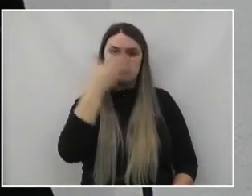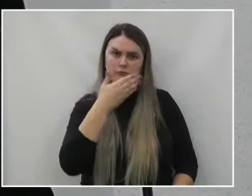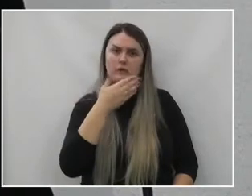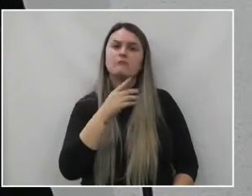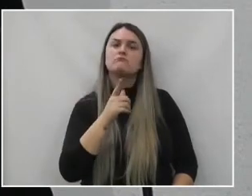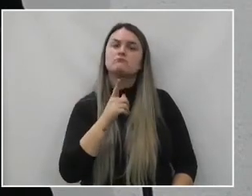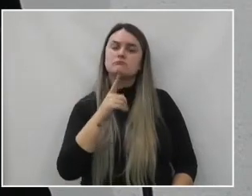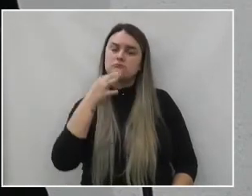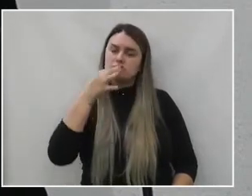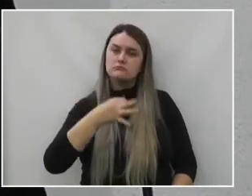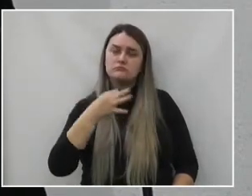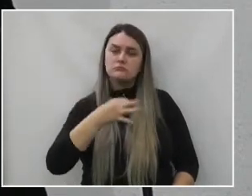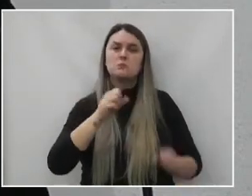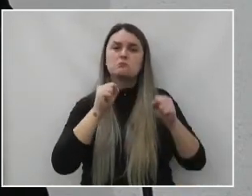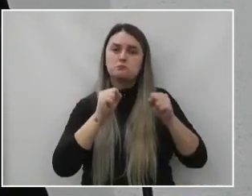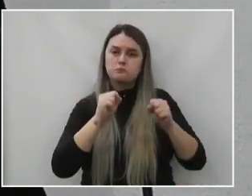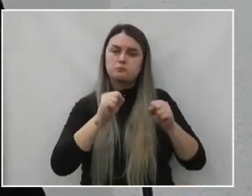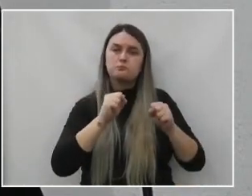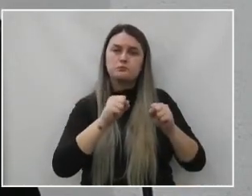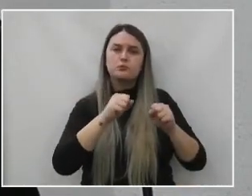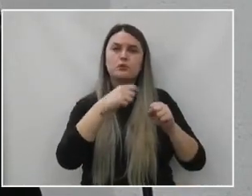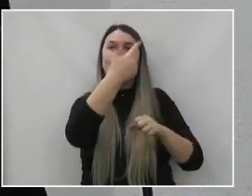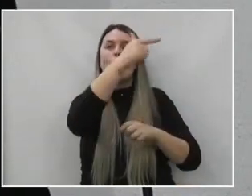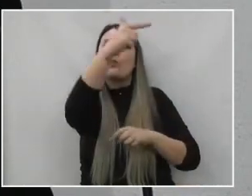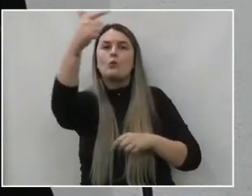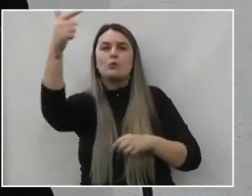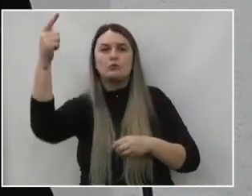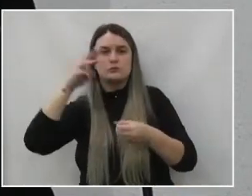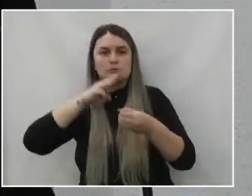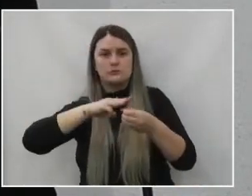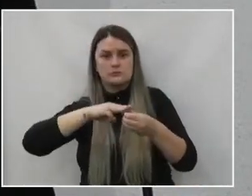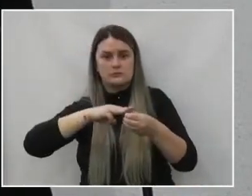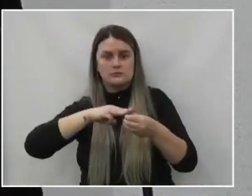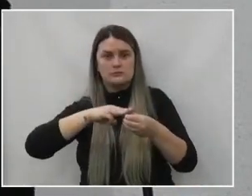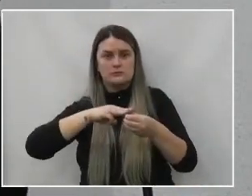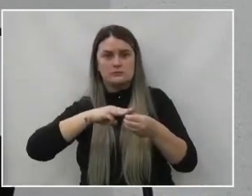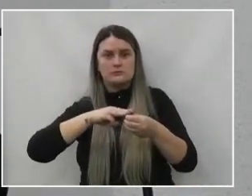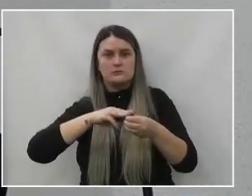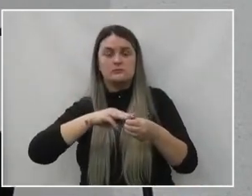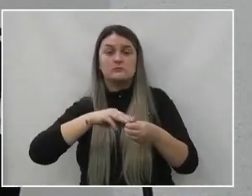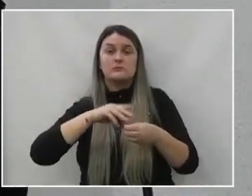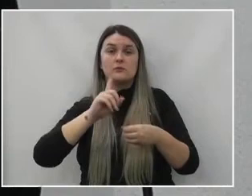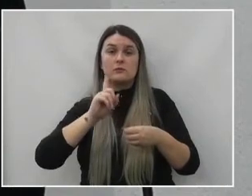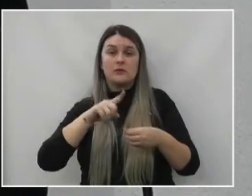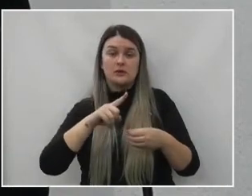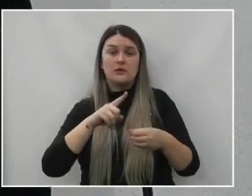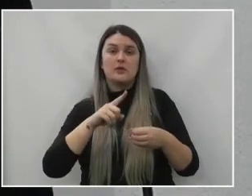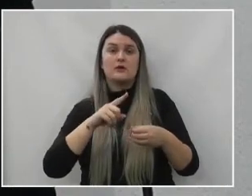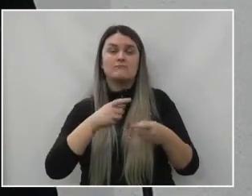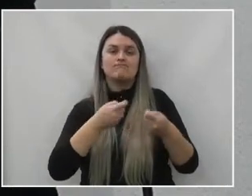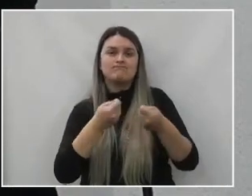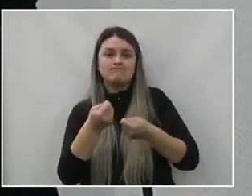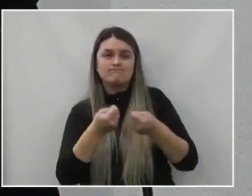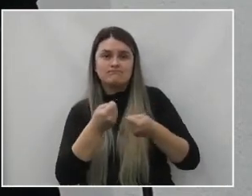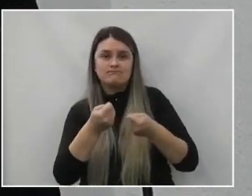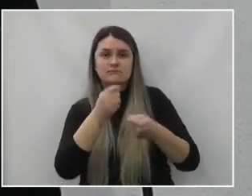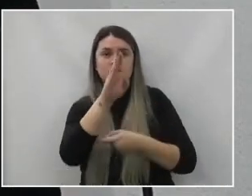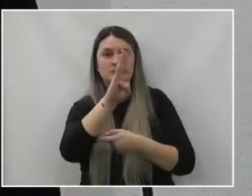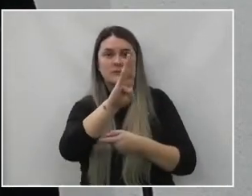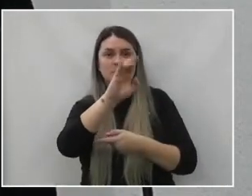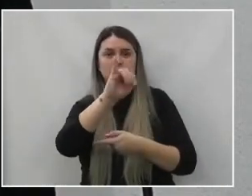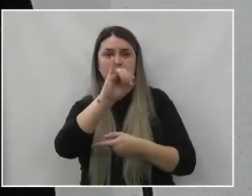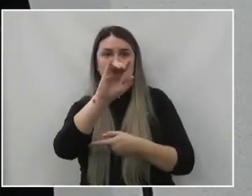a pena, poder expandir para os demais. É através de uma liberação e um financiamento do BID,